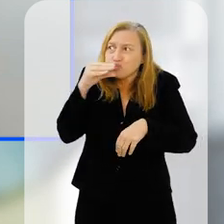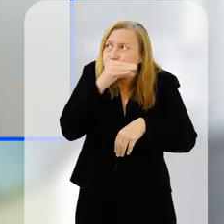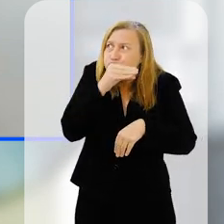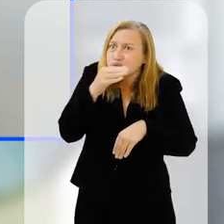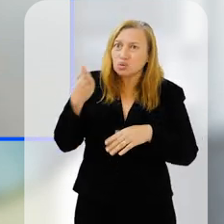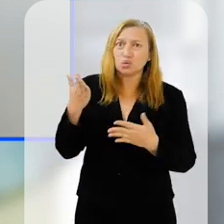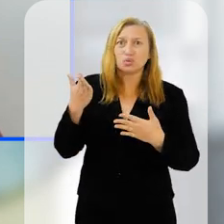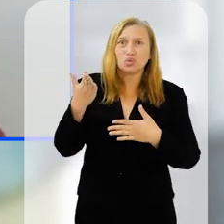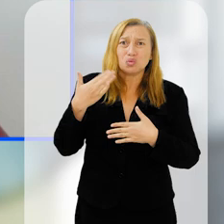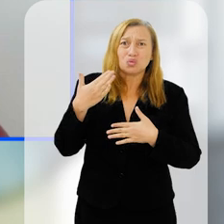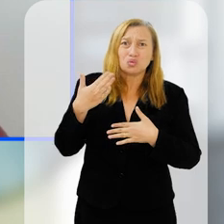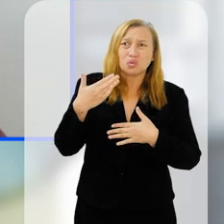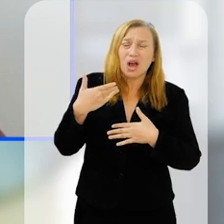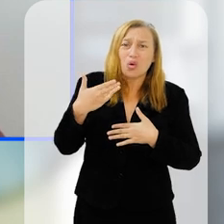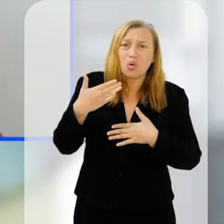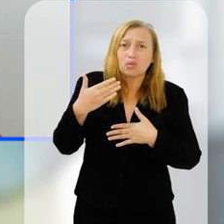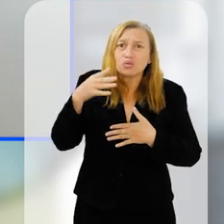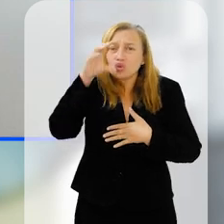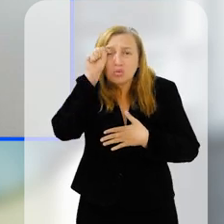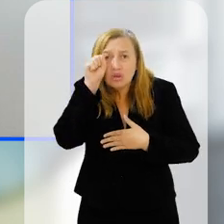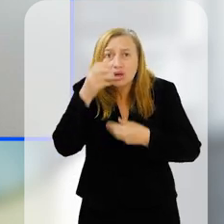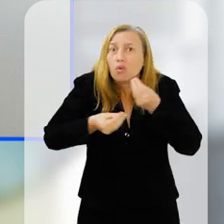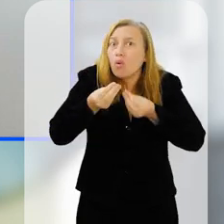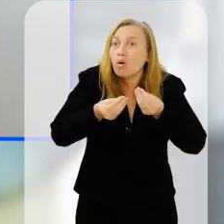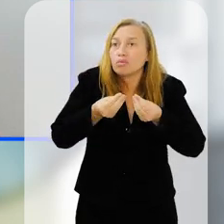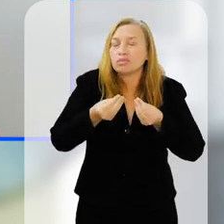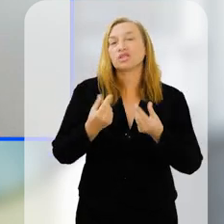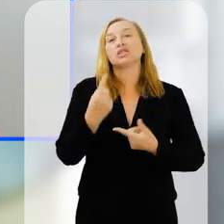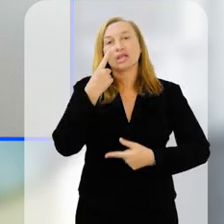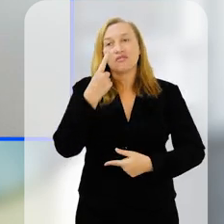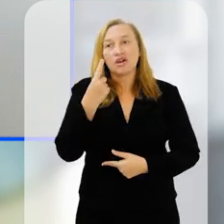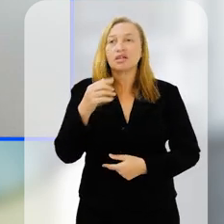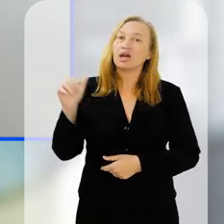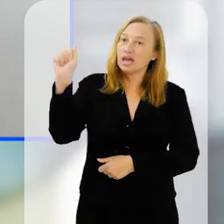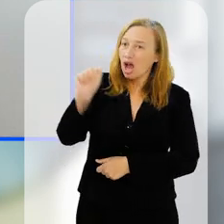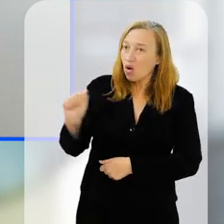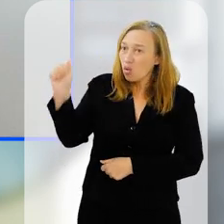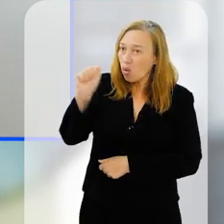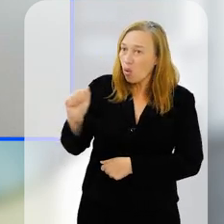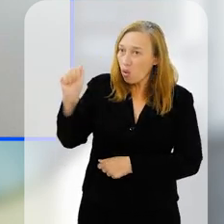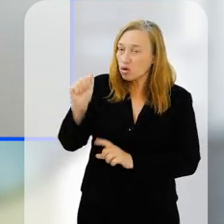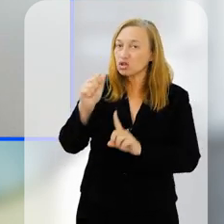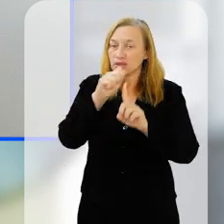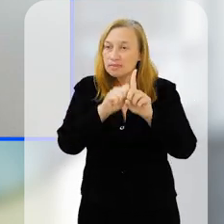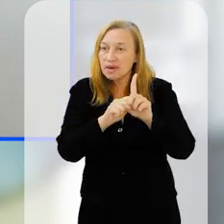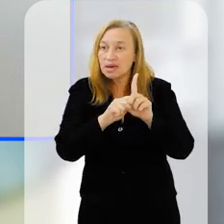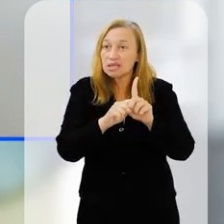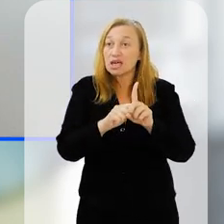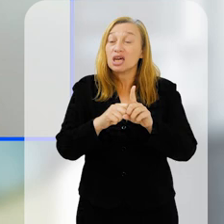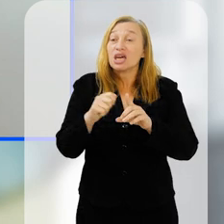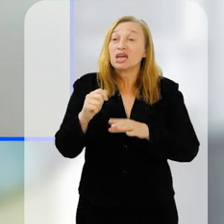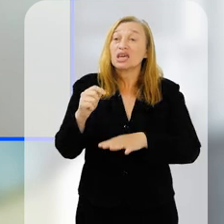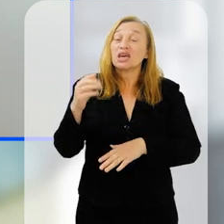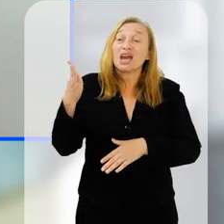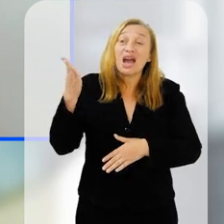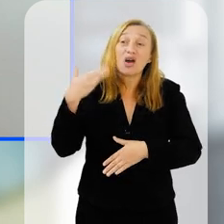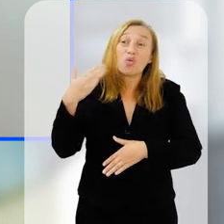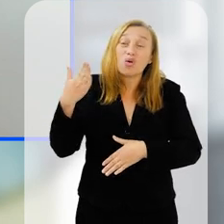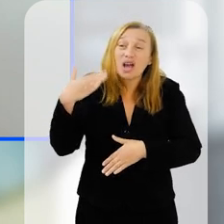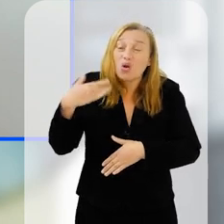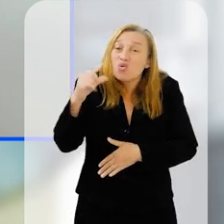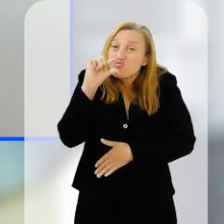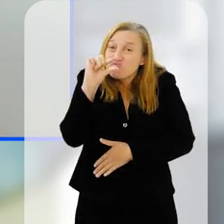gente tem a vantagem de estar realizando isso agora em agosto, que é um pouco mais ameno, um pouco menos quente,